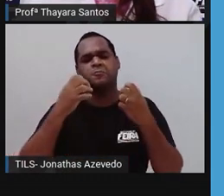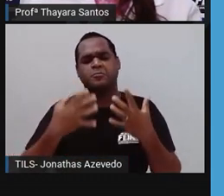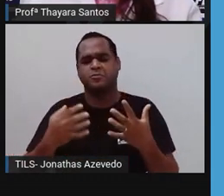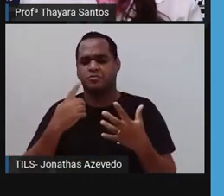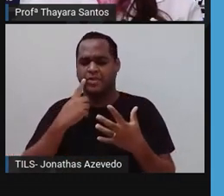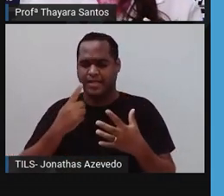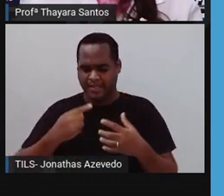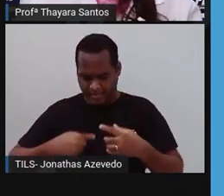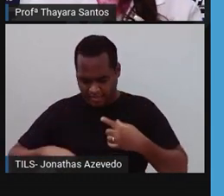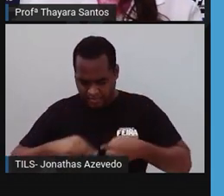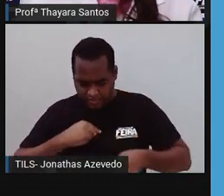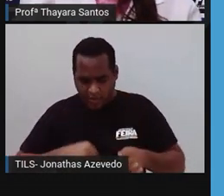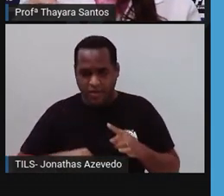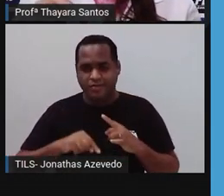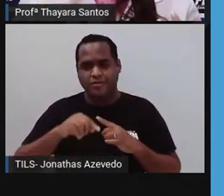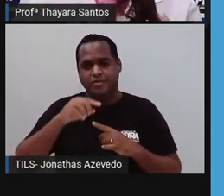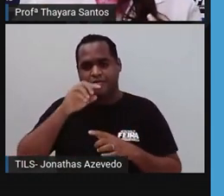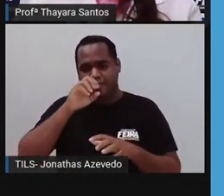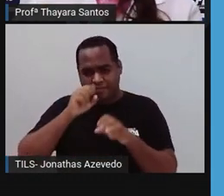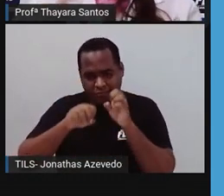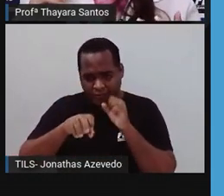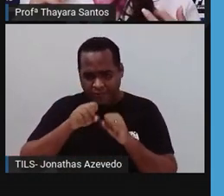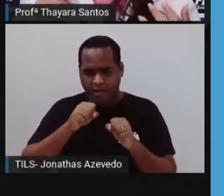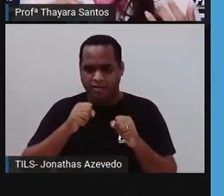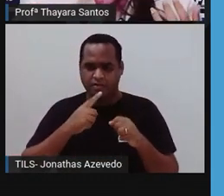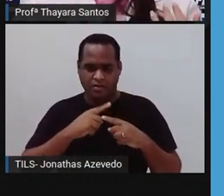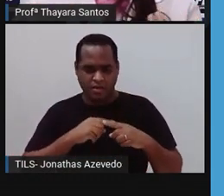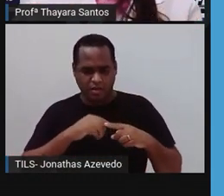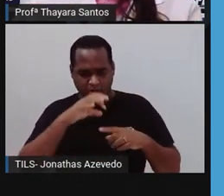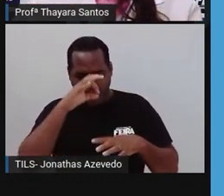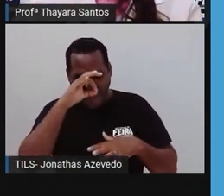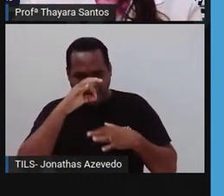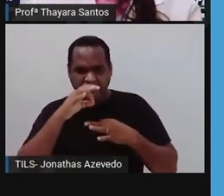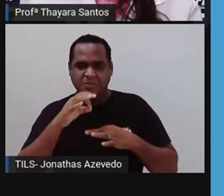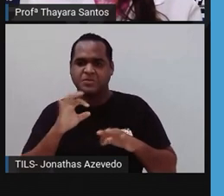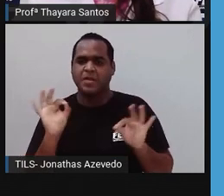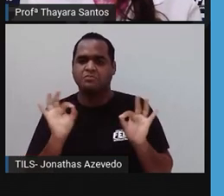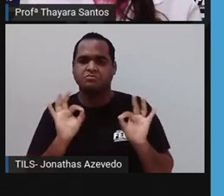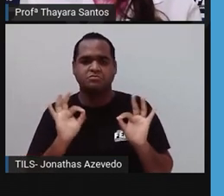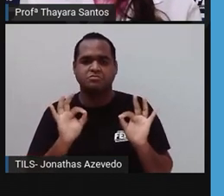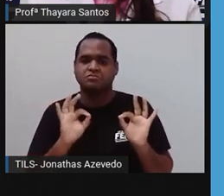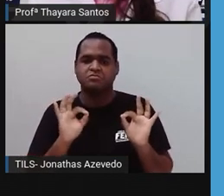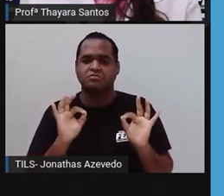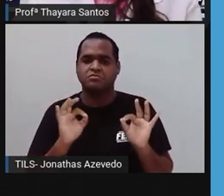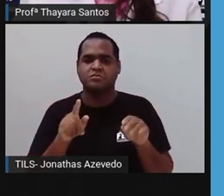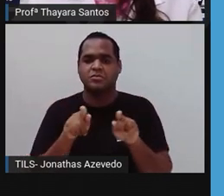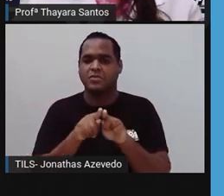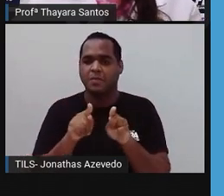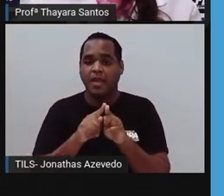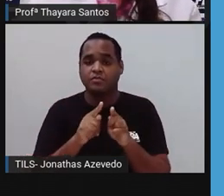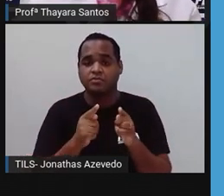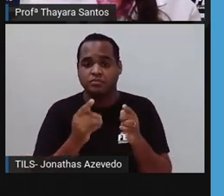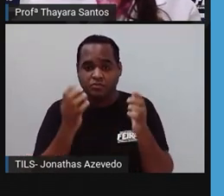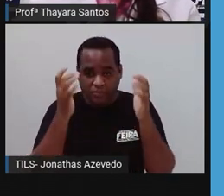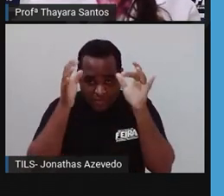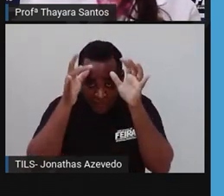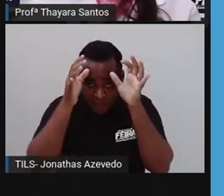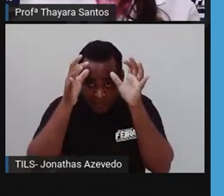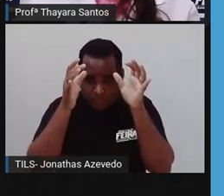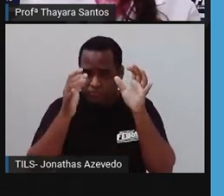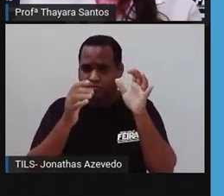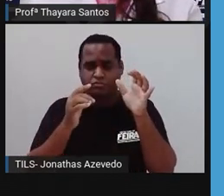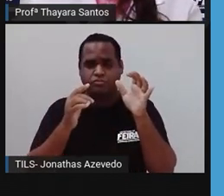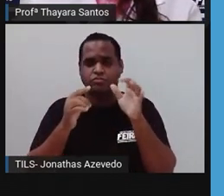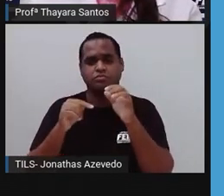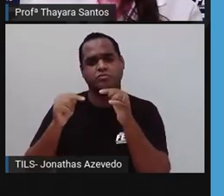digestório, nem respiratório, nem escritor, nem também nervoso, não tinha nenhuma estrutura nesse